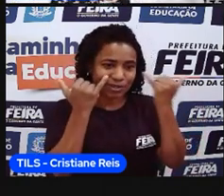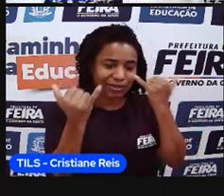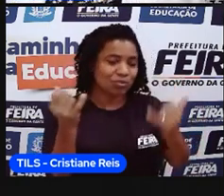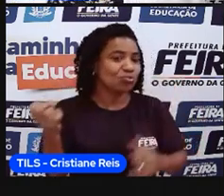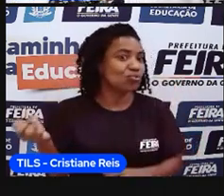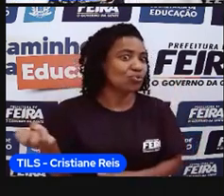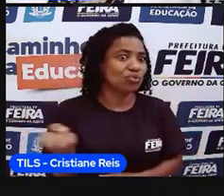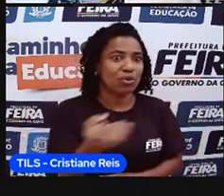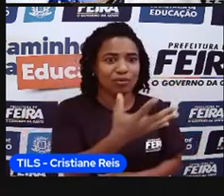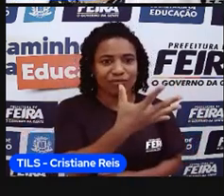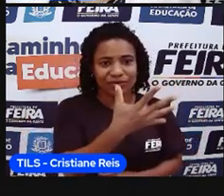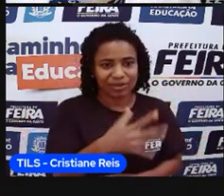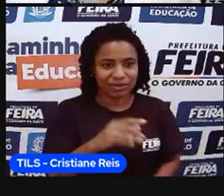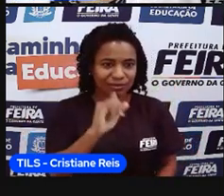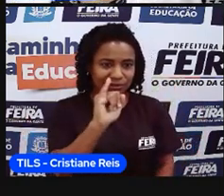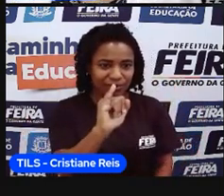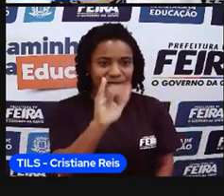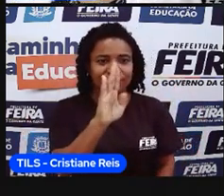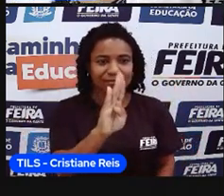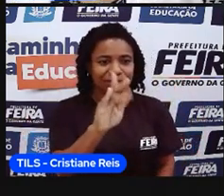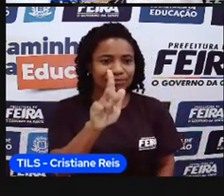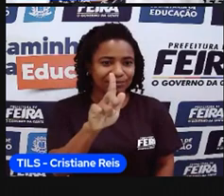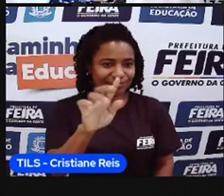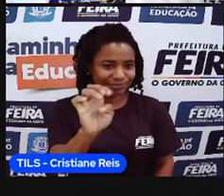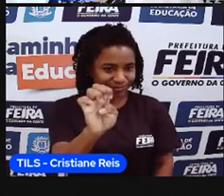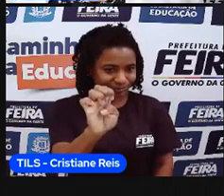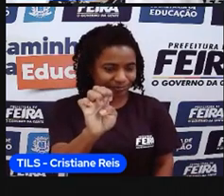né? Com esses novos dados do IBGE.